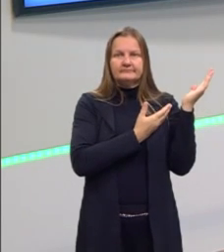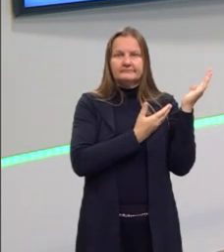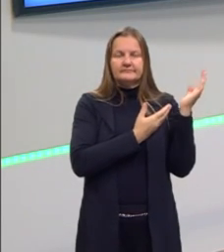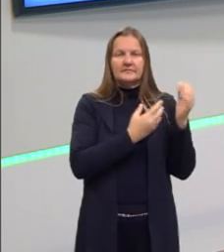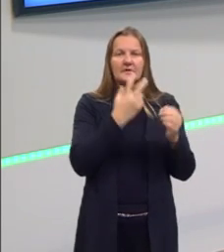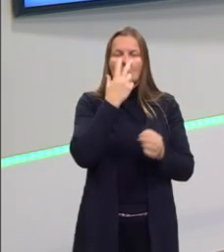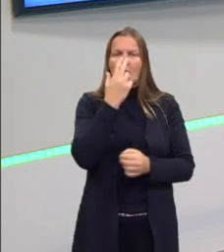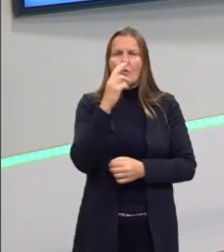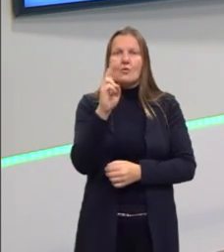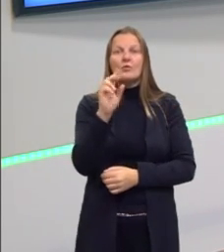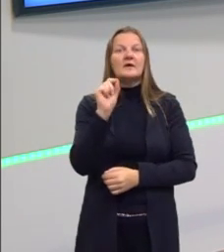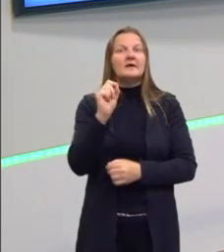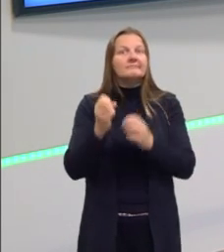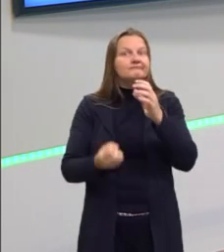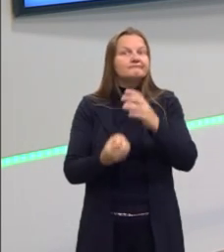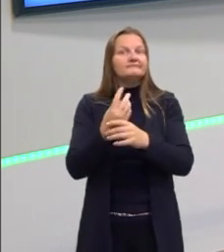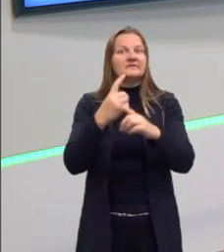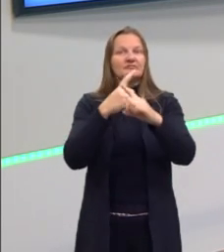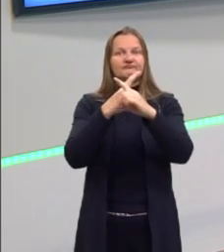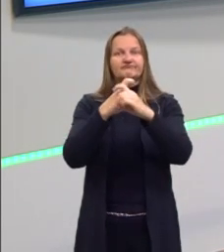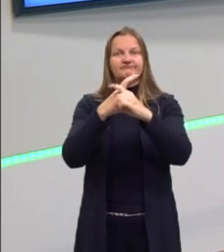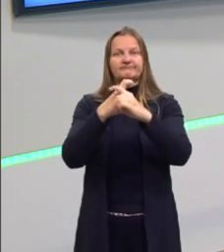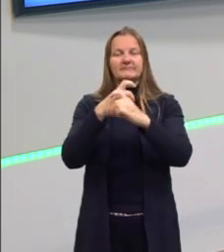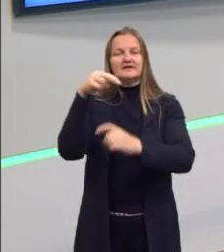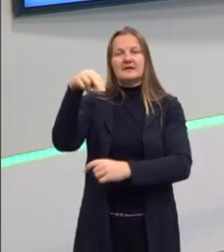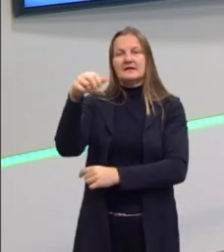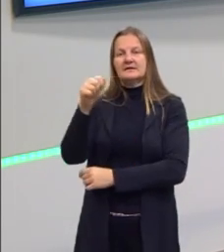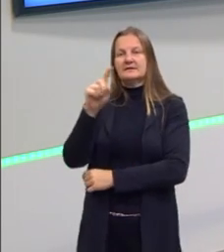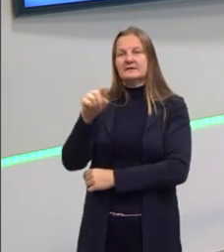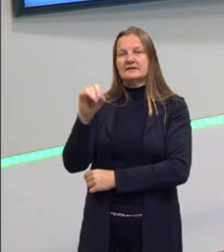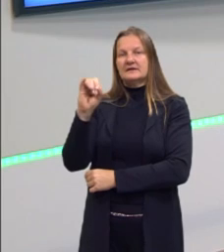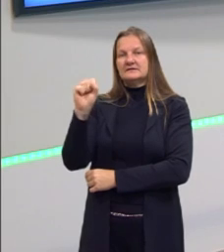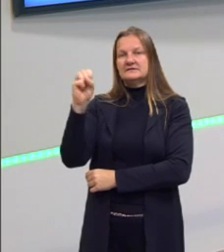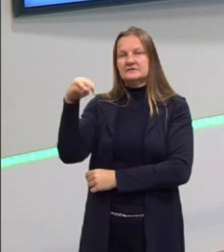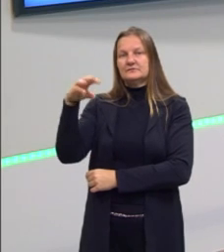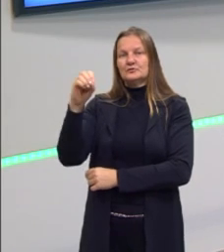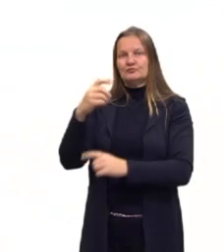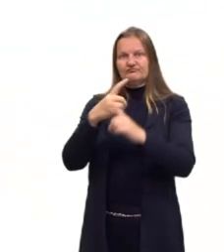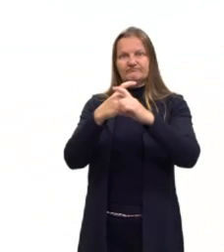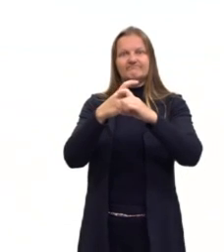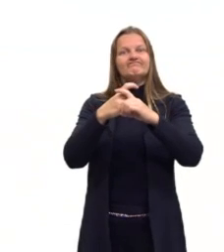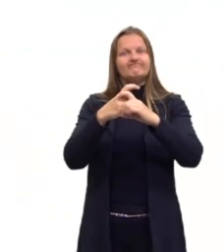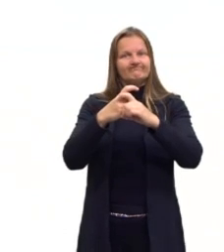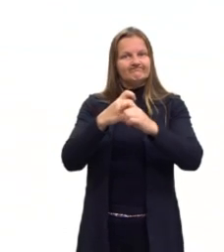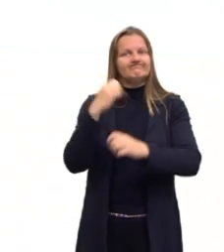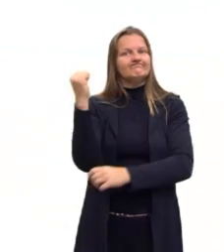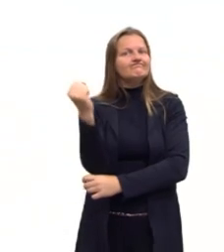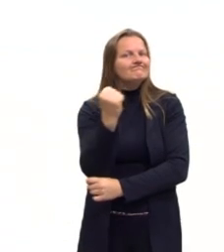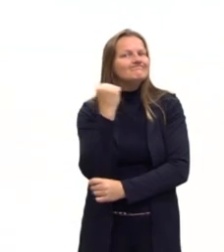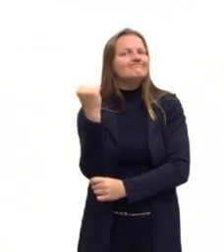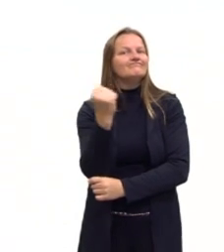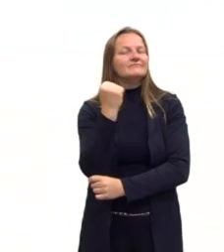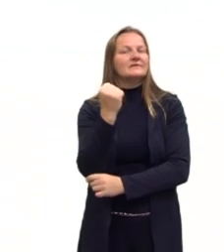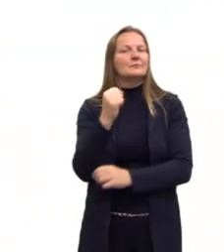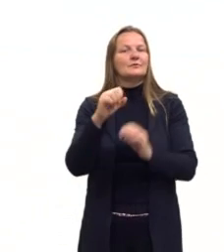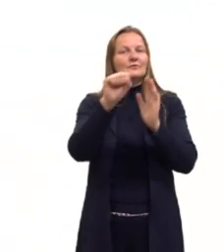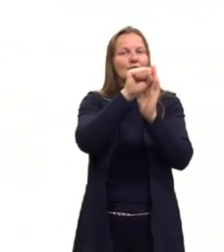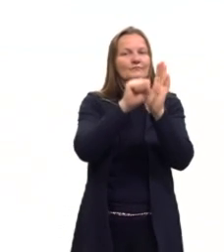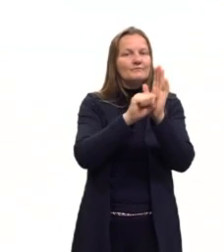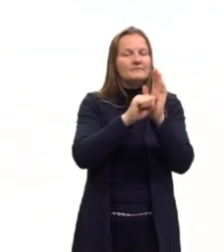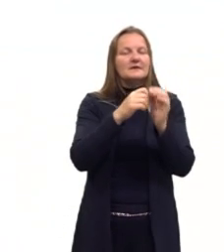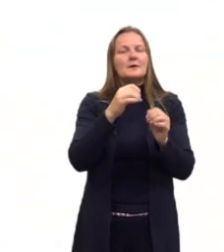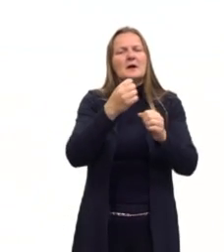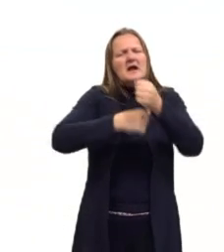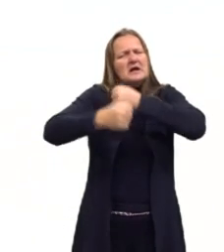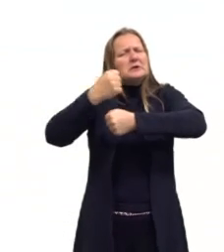nazismo, principalmente, né, que é esse revanchismo aí que nós temos. As décadas de 20 e 30 para a Alemanha foram muito pesadas, né,